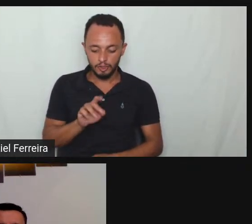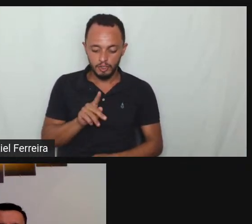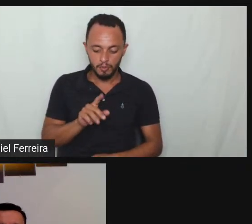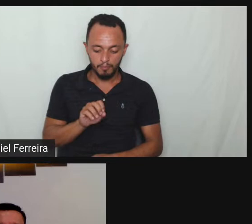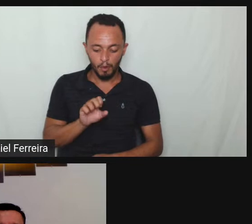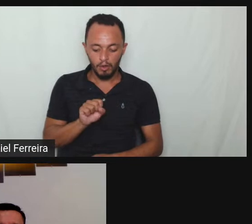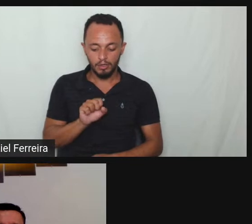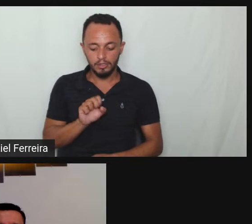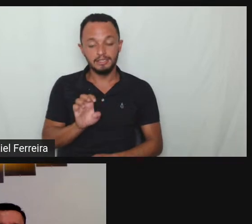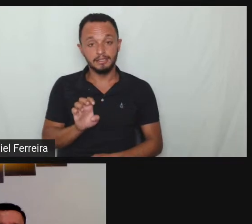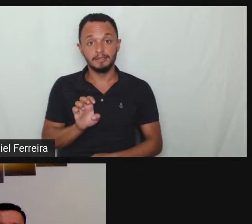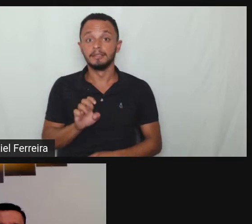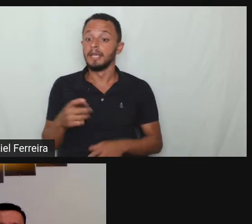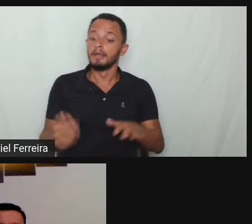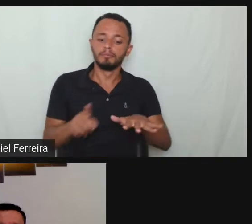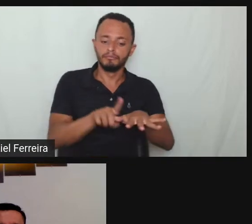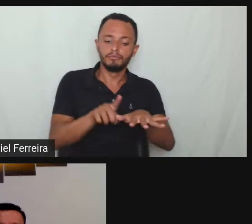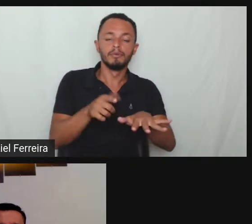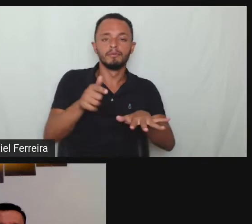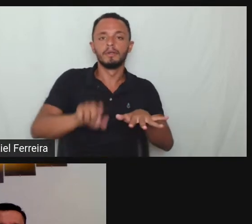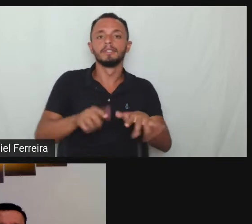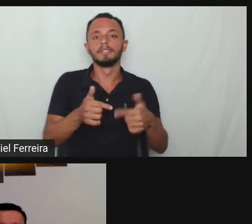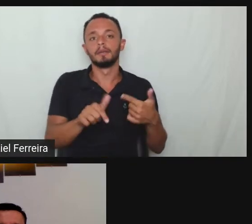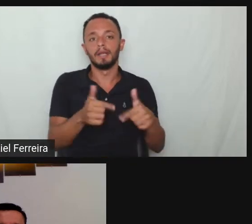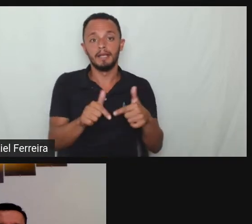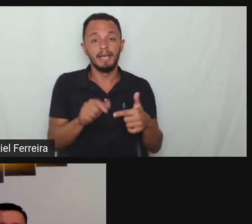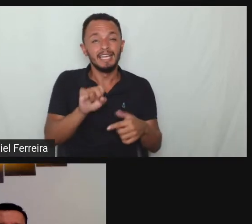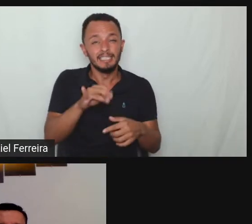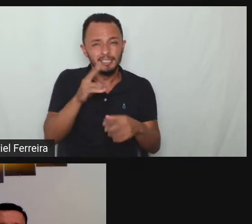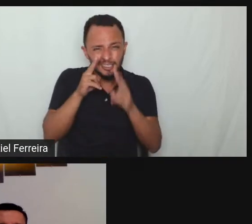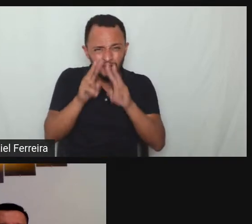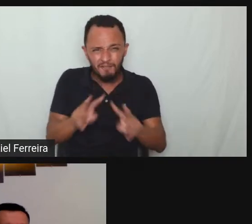grande isso pode ser utilizado